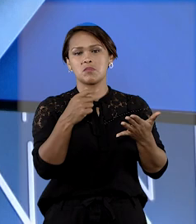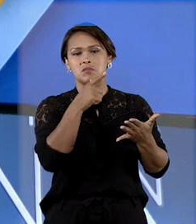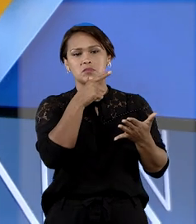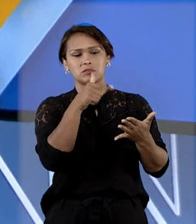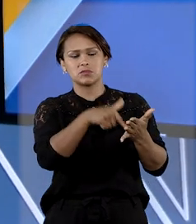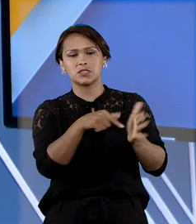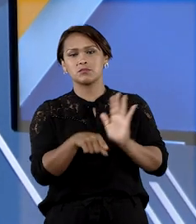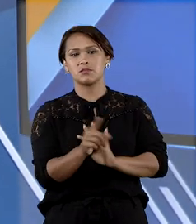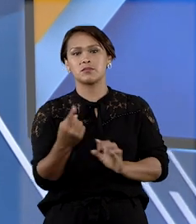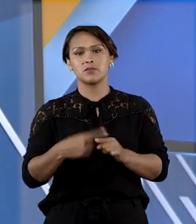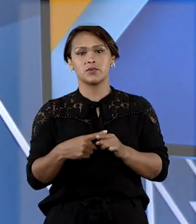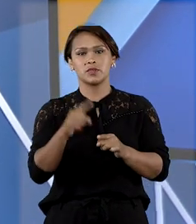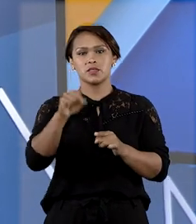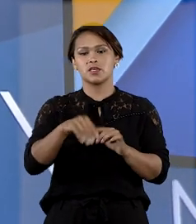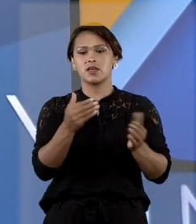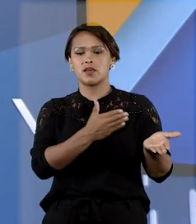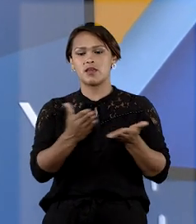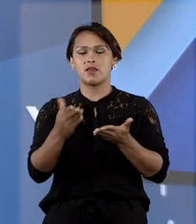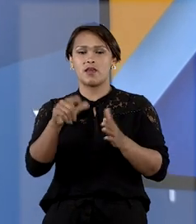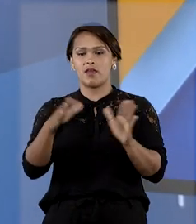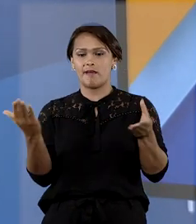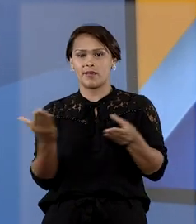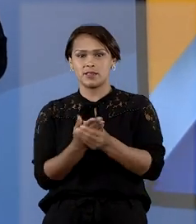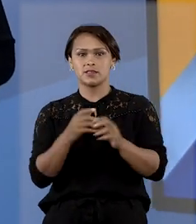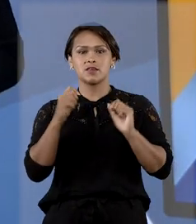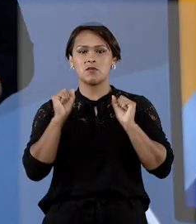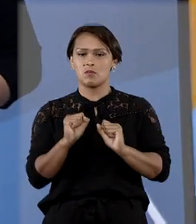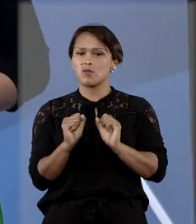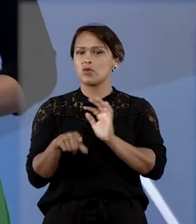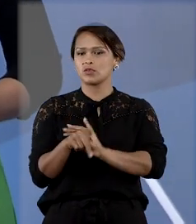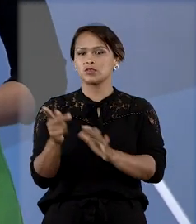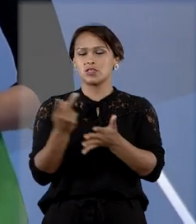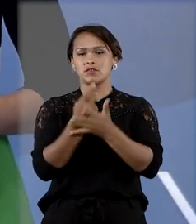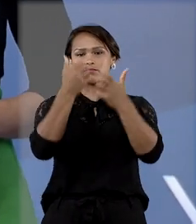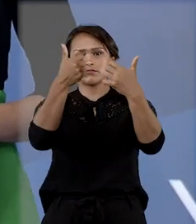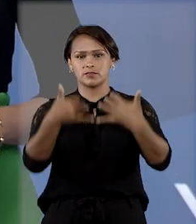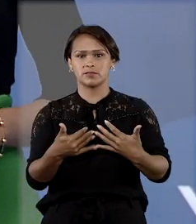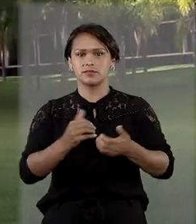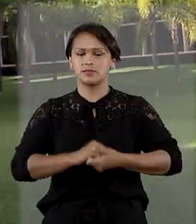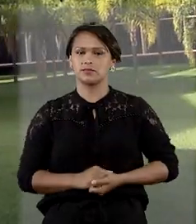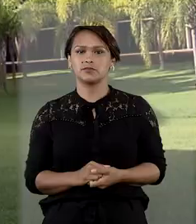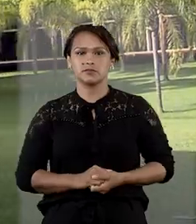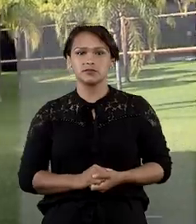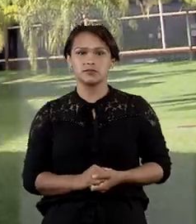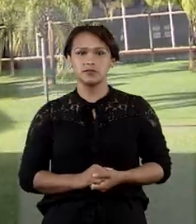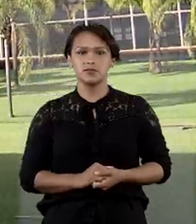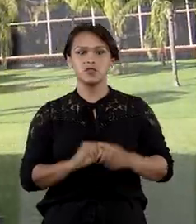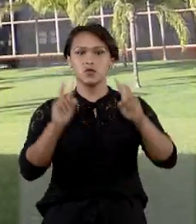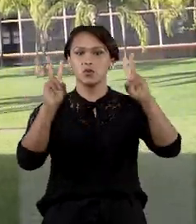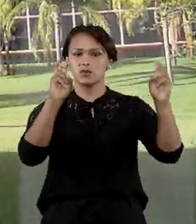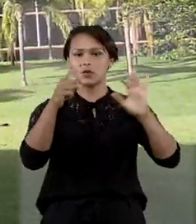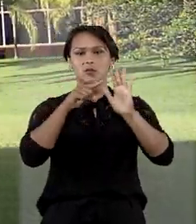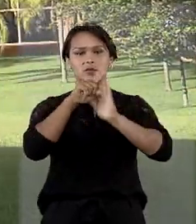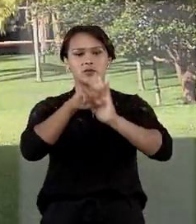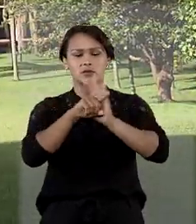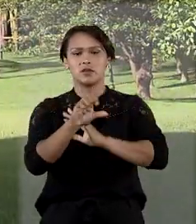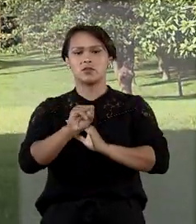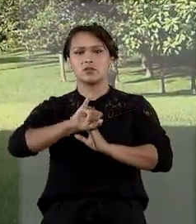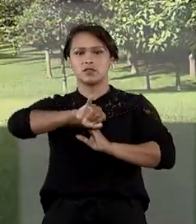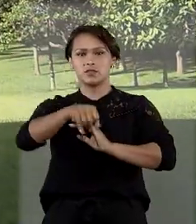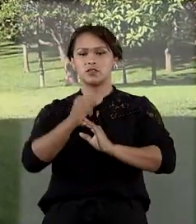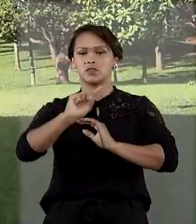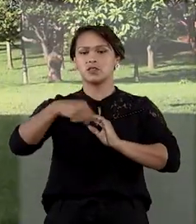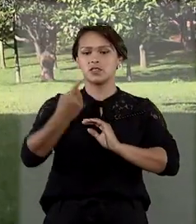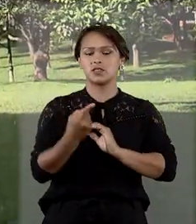ou consentimento do hóspede, desde que a ação seja devidamente fundamentada. O assunto foi analisado no